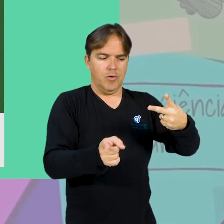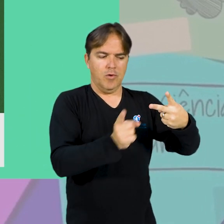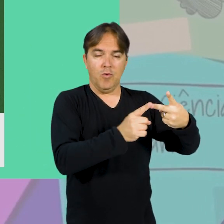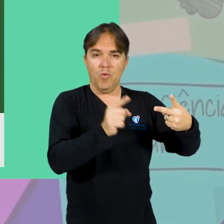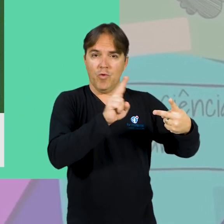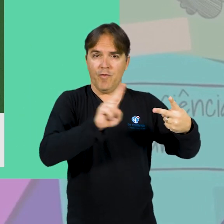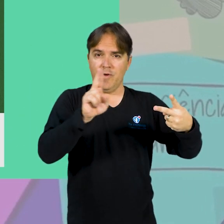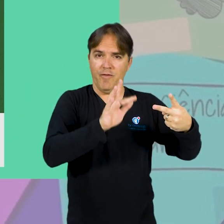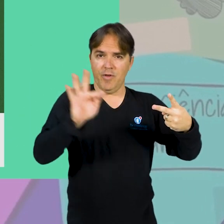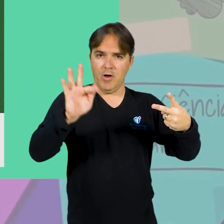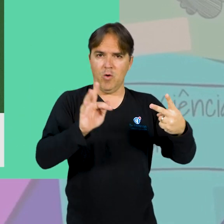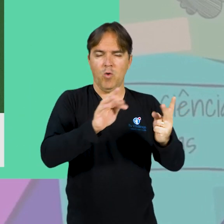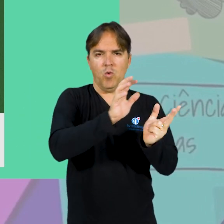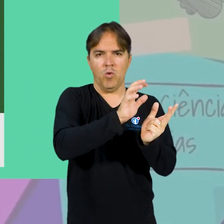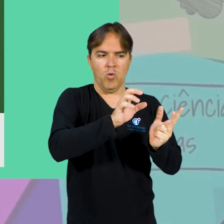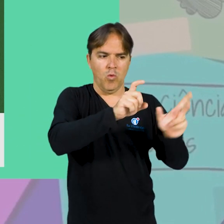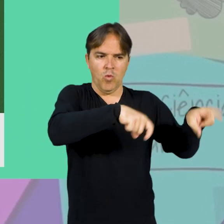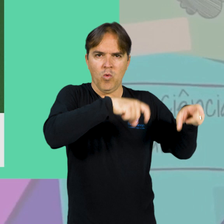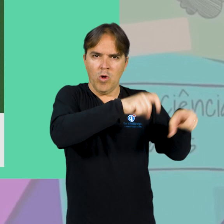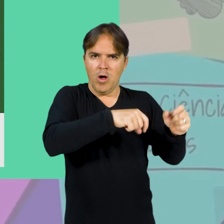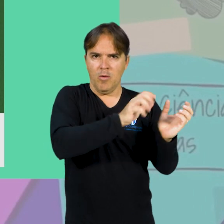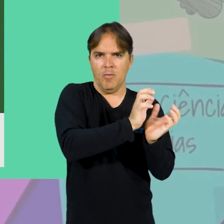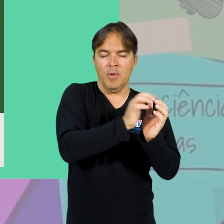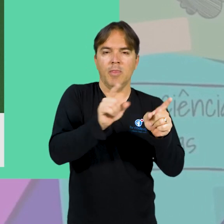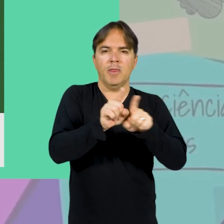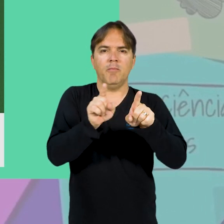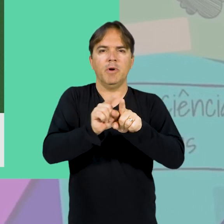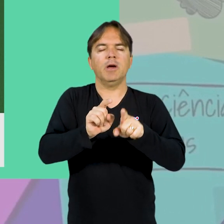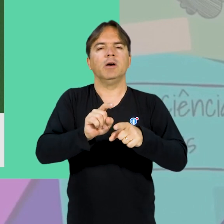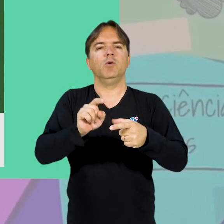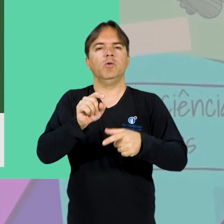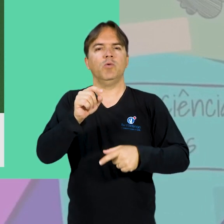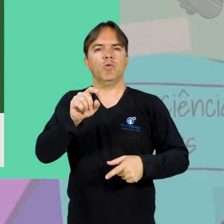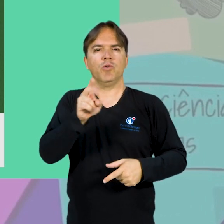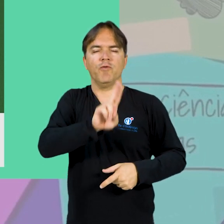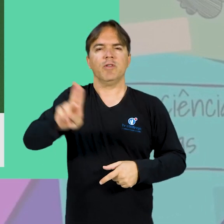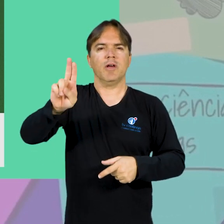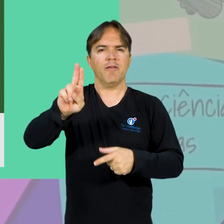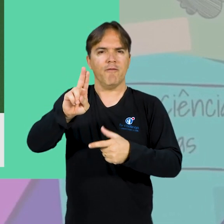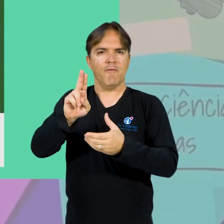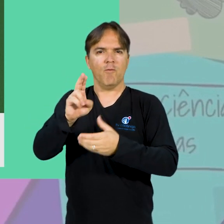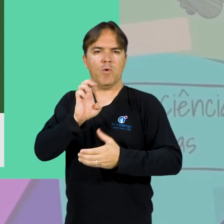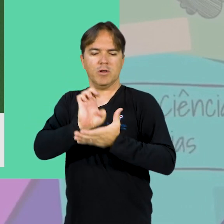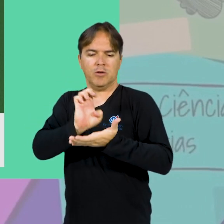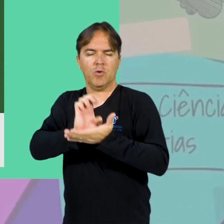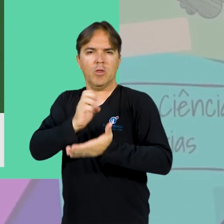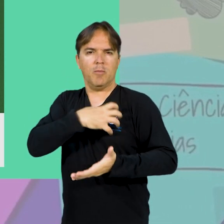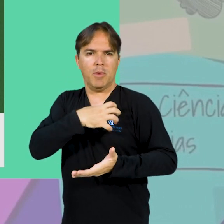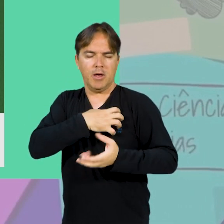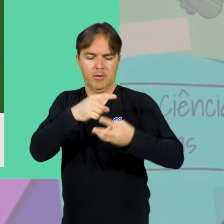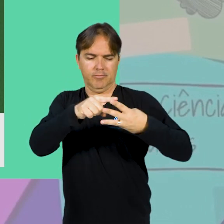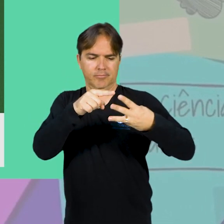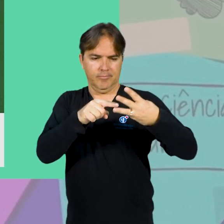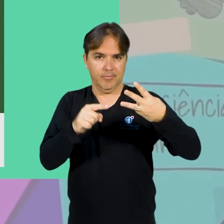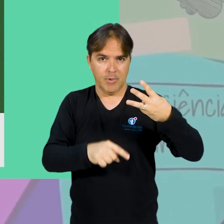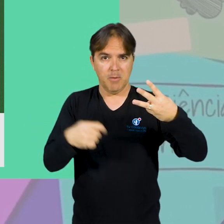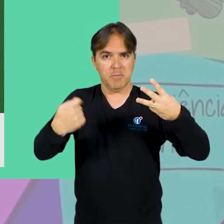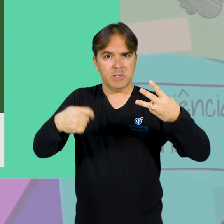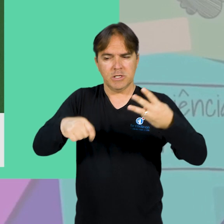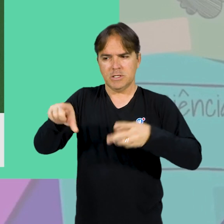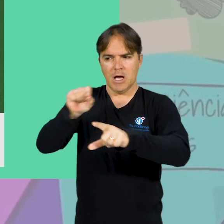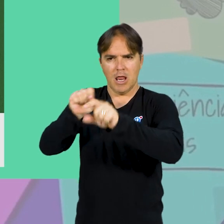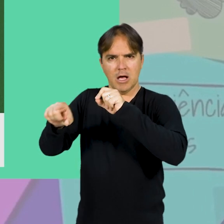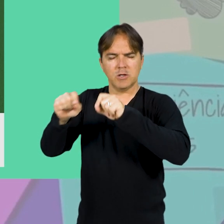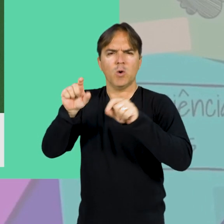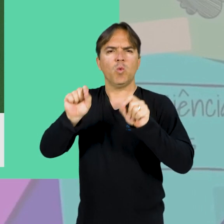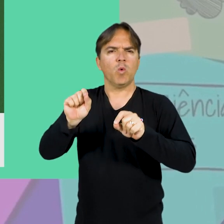Universidade do Estado da Bahia. São 60 vagas distribuídas nessas três instituições. A seleção é para entrada